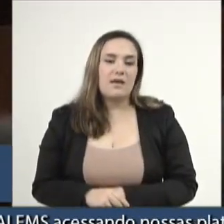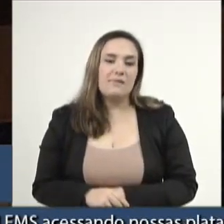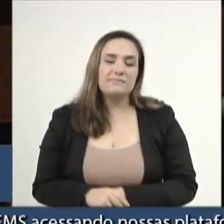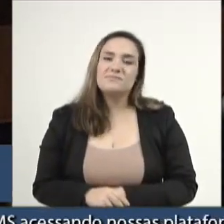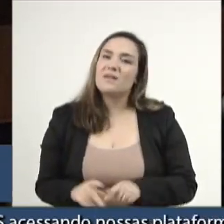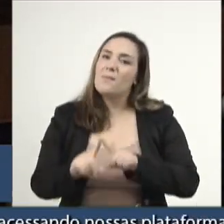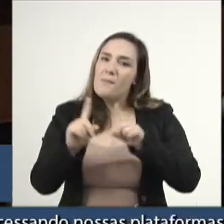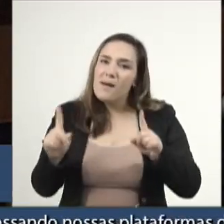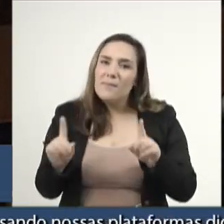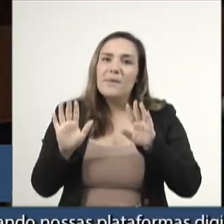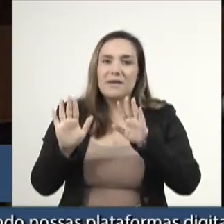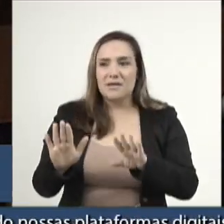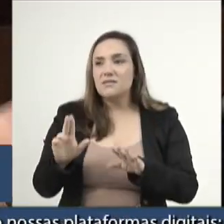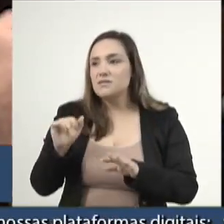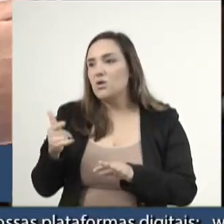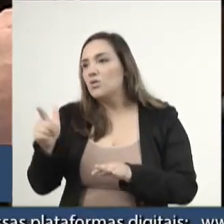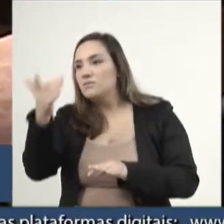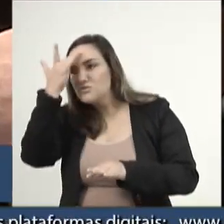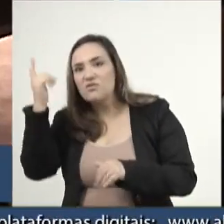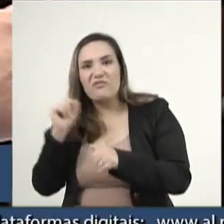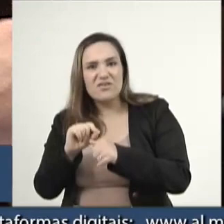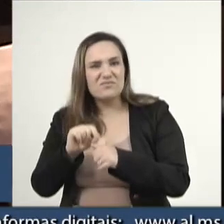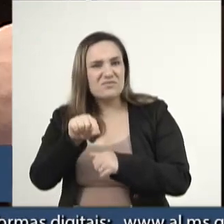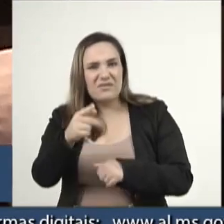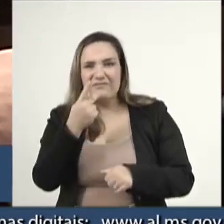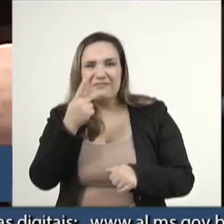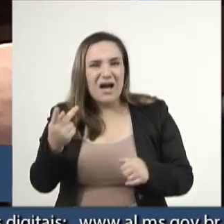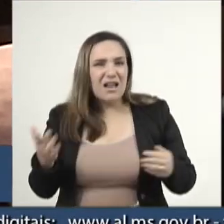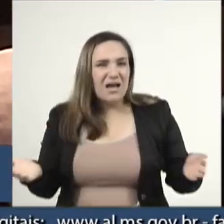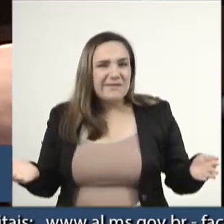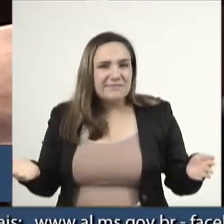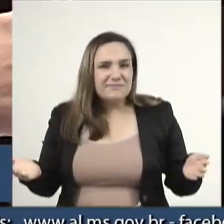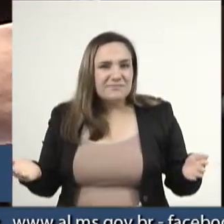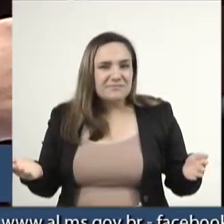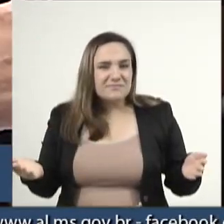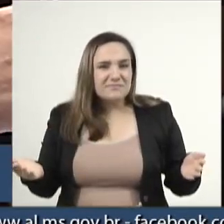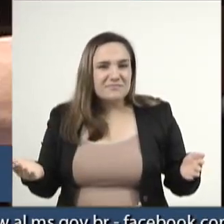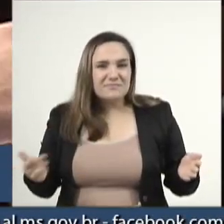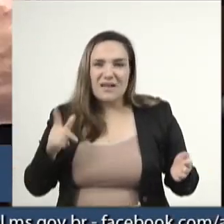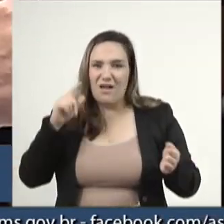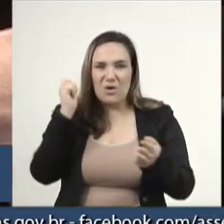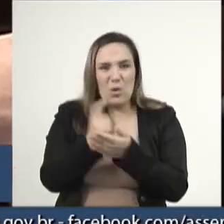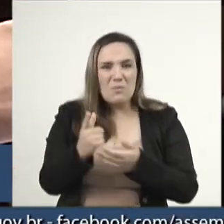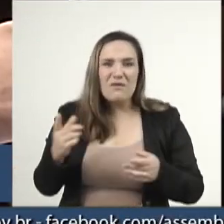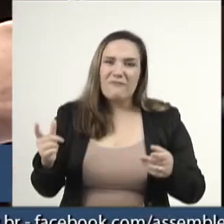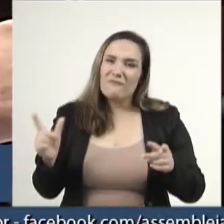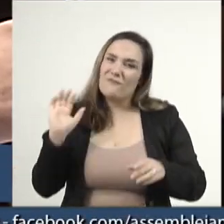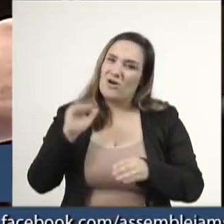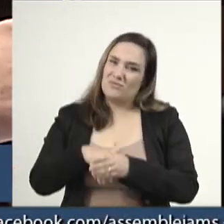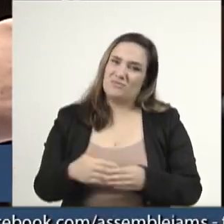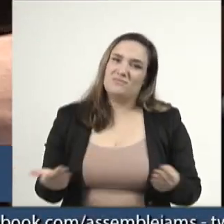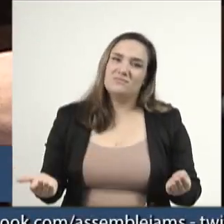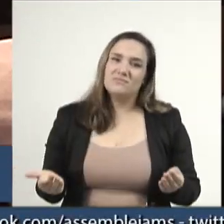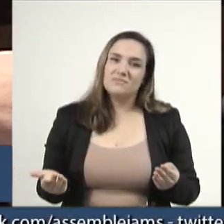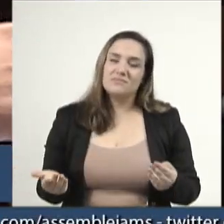tem esse compromisso também faz isso, V. Exª trata isso como uma compra de votos.